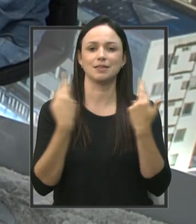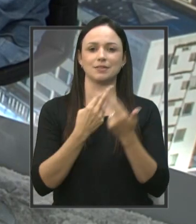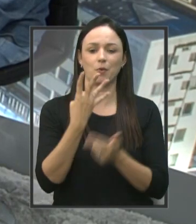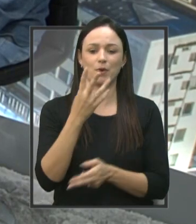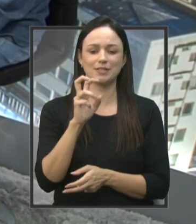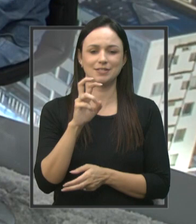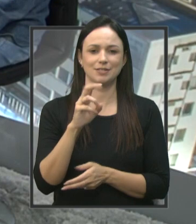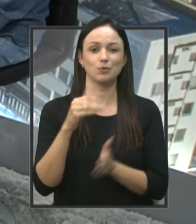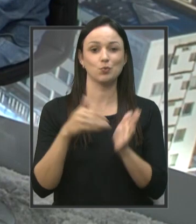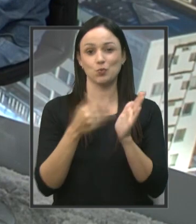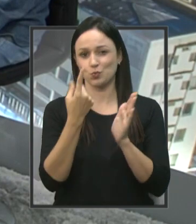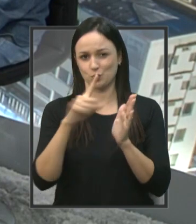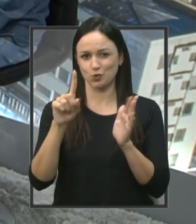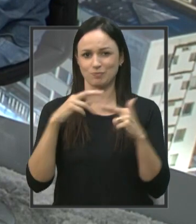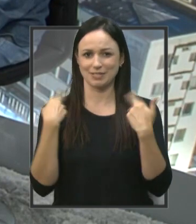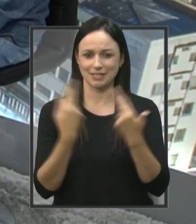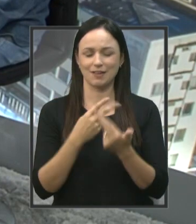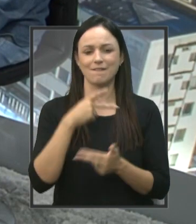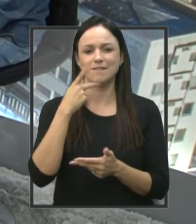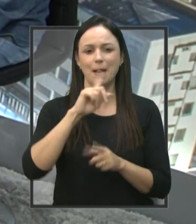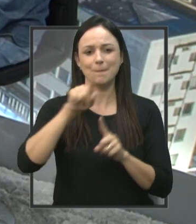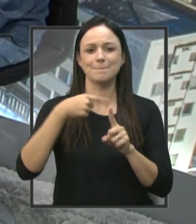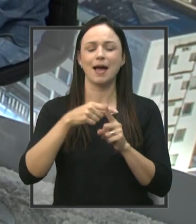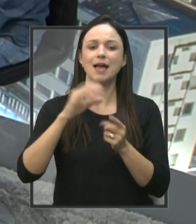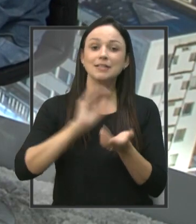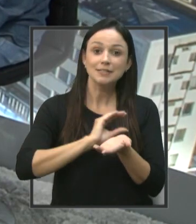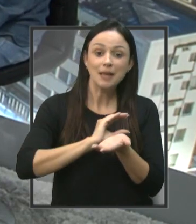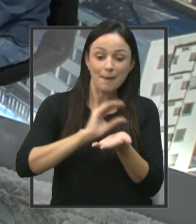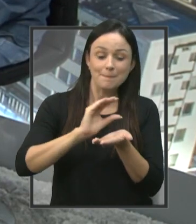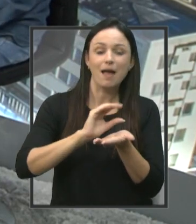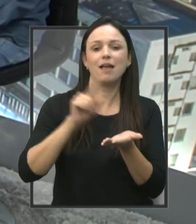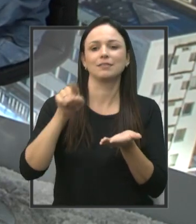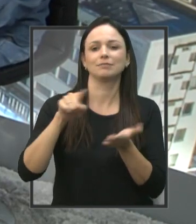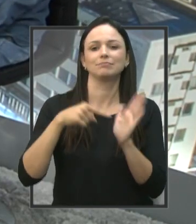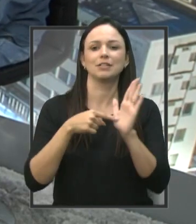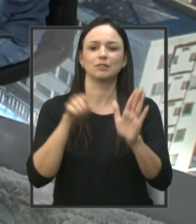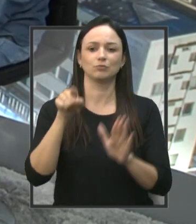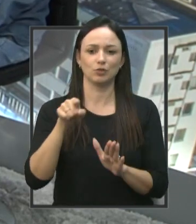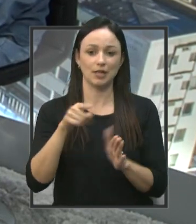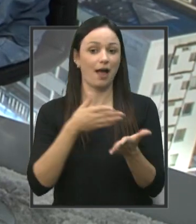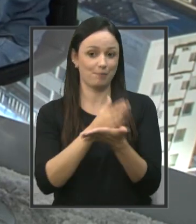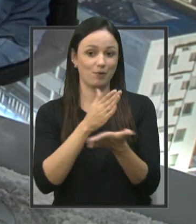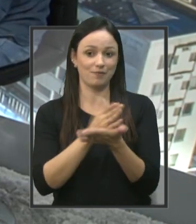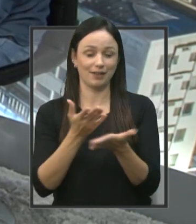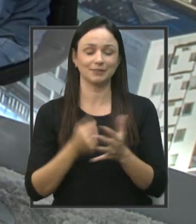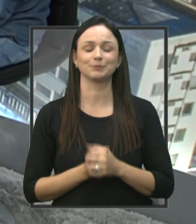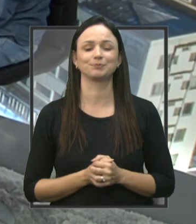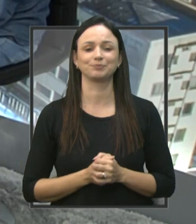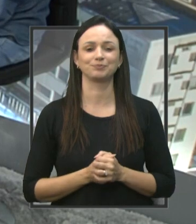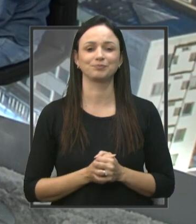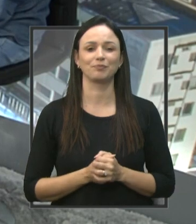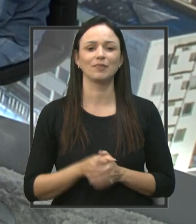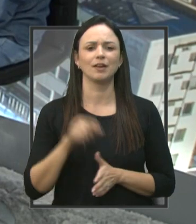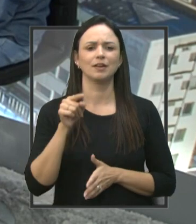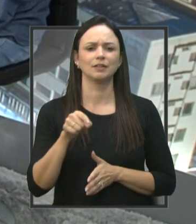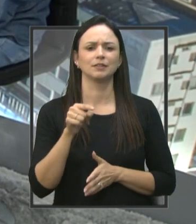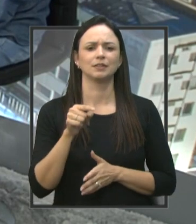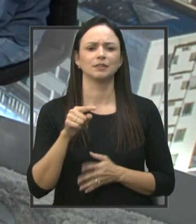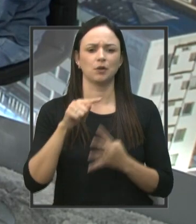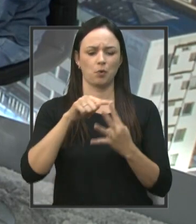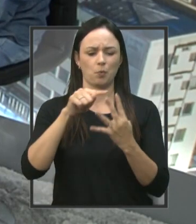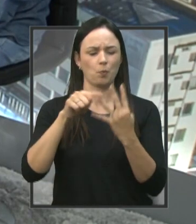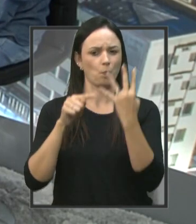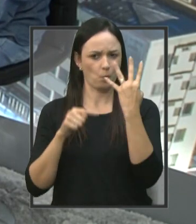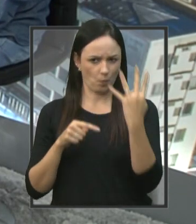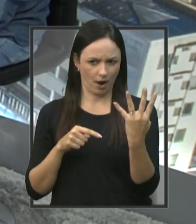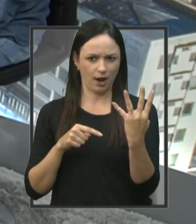sessão ordinária, para falar um pouquinho mais a respeito das emendas apresentadas pelo senhor e que foram aprovadas. Sim. São quatro emendas